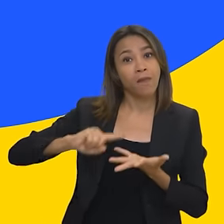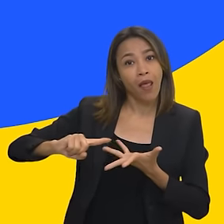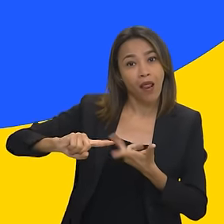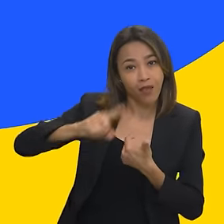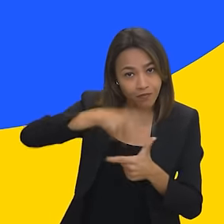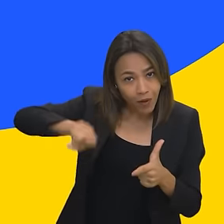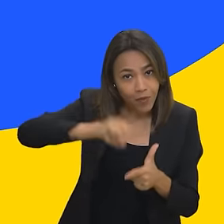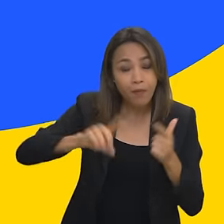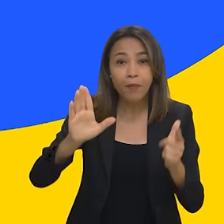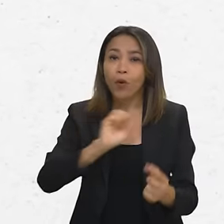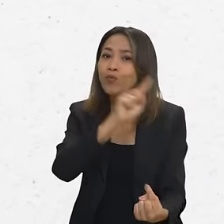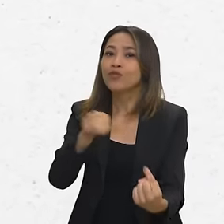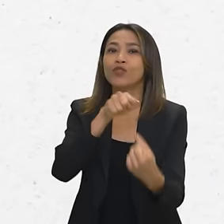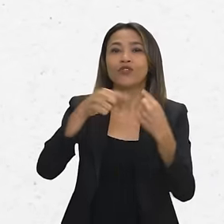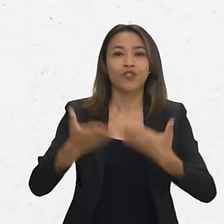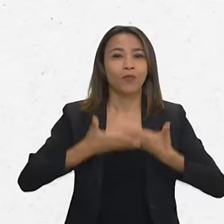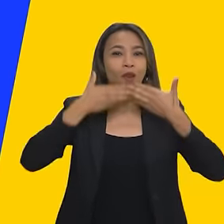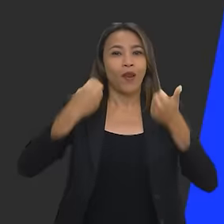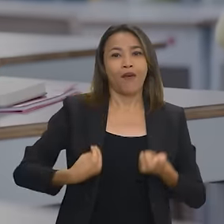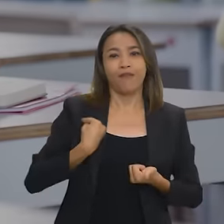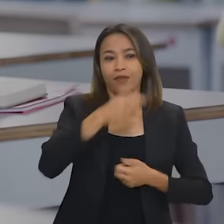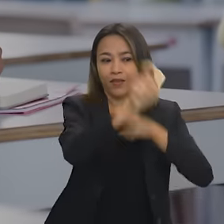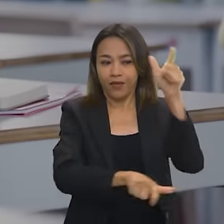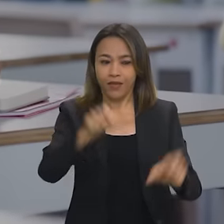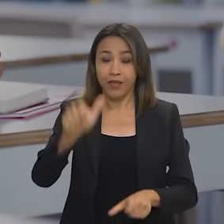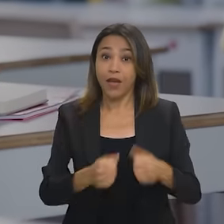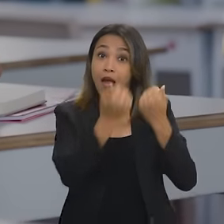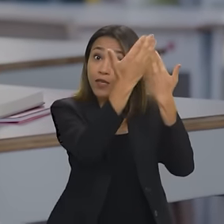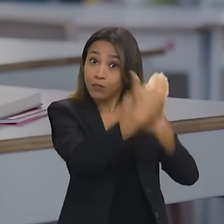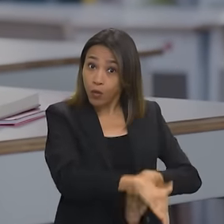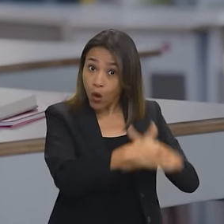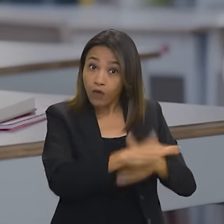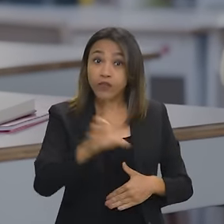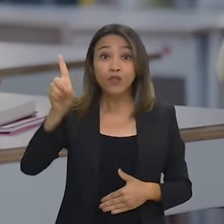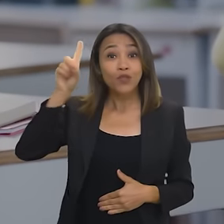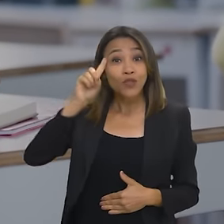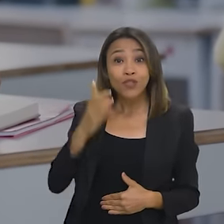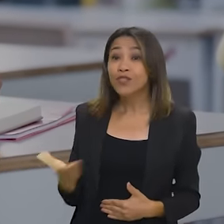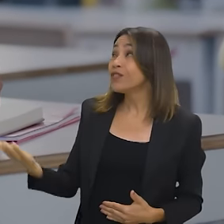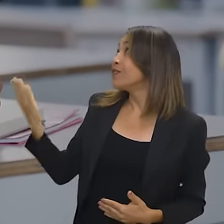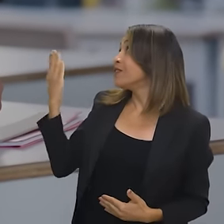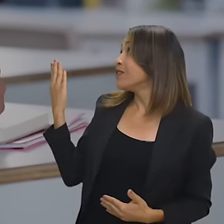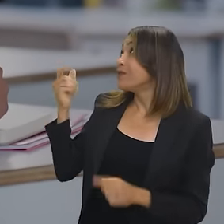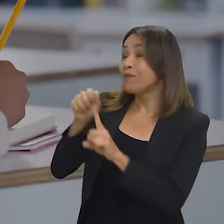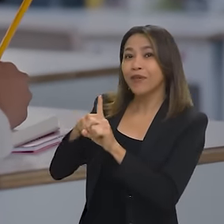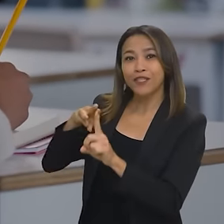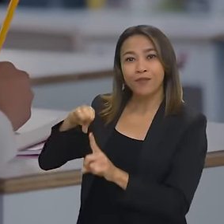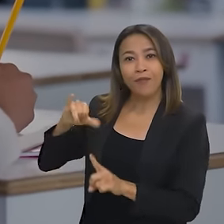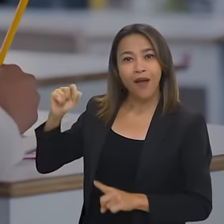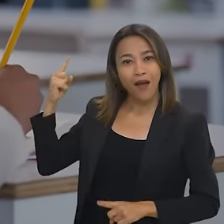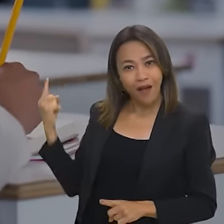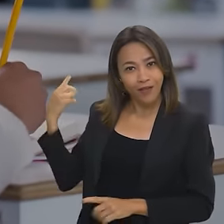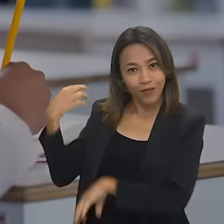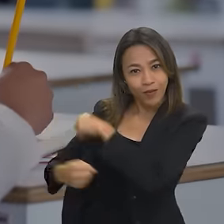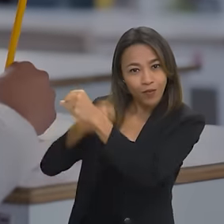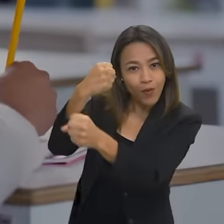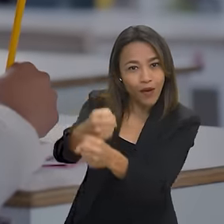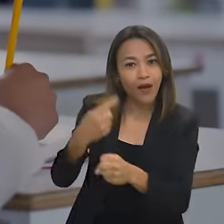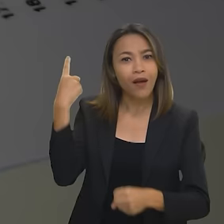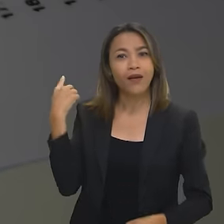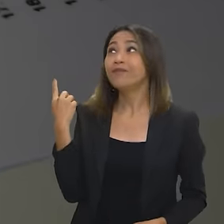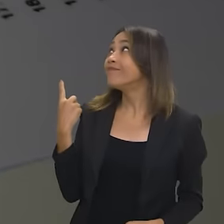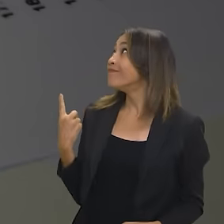escala para melhorar a vida da população. As provas serão realizadas em maio de 2024 em